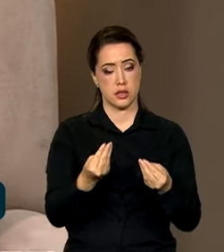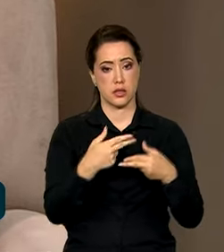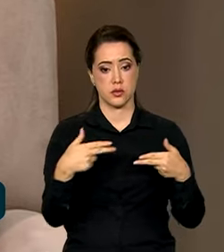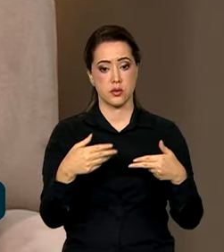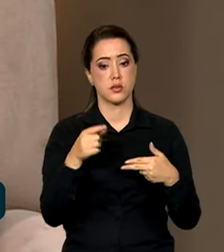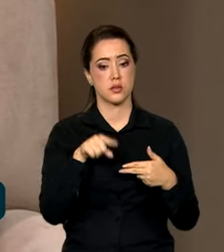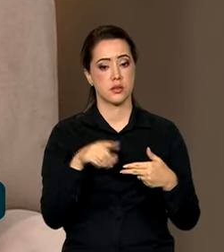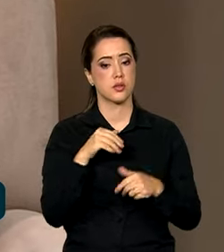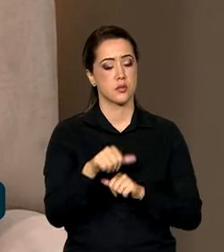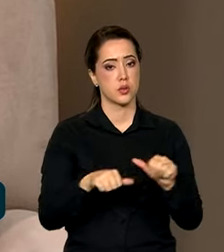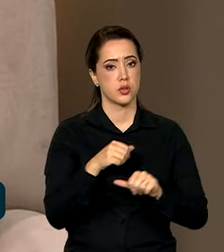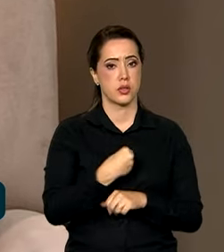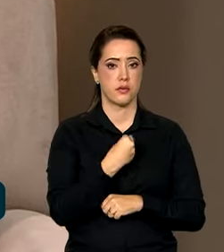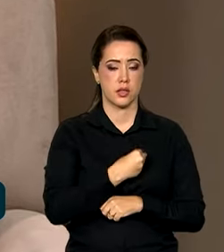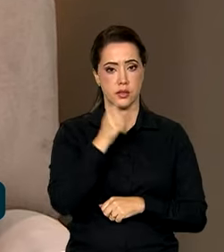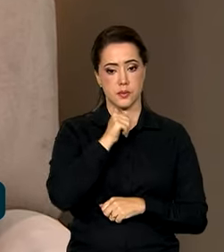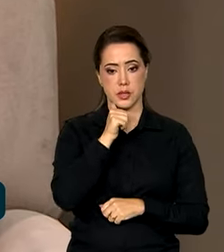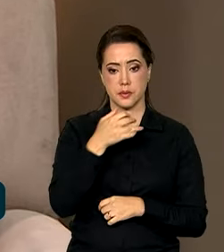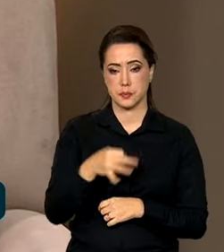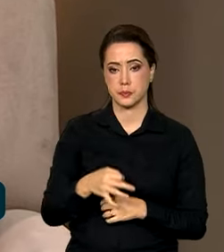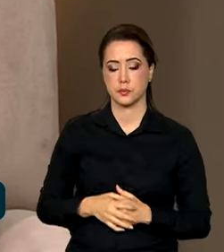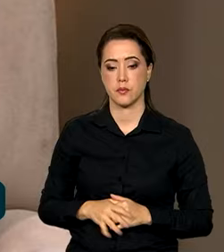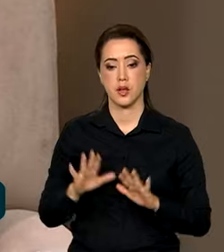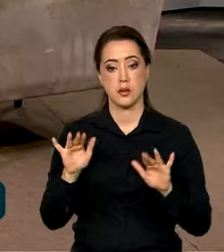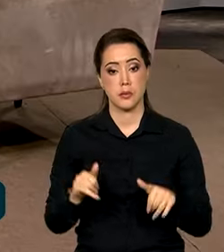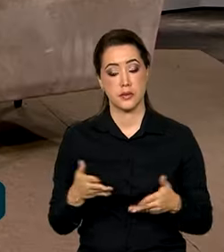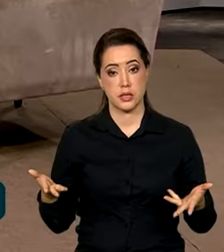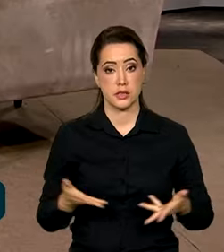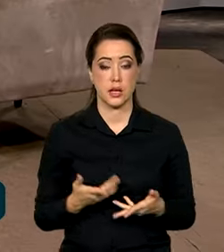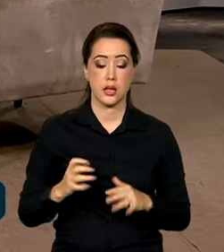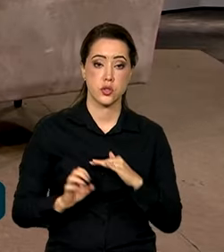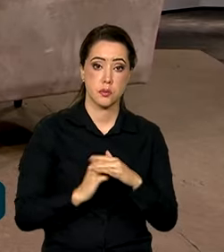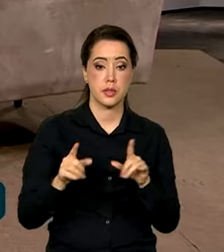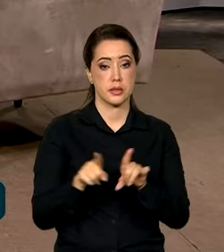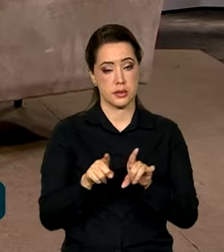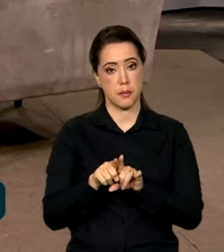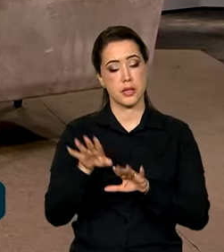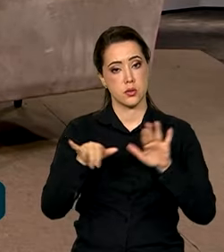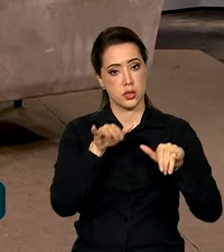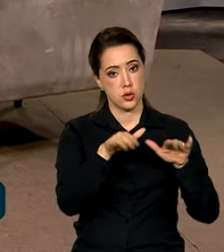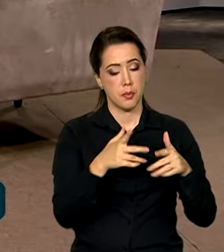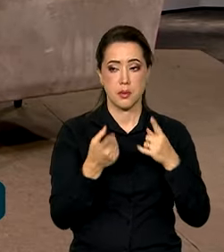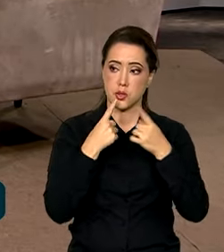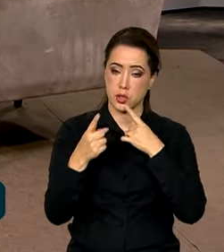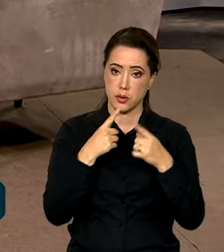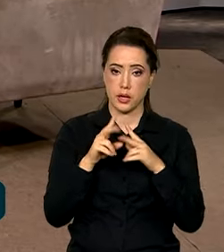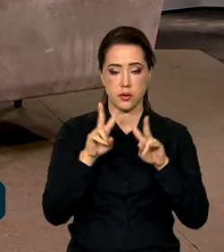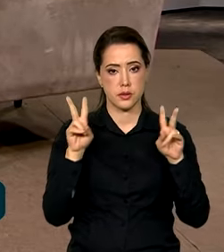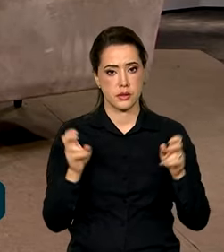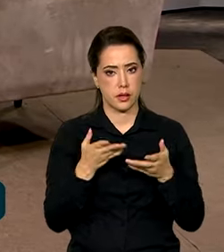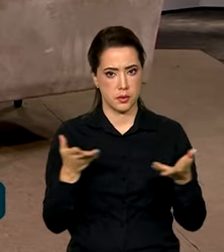que, de fato, mude a vida das mulheres. Muito bem. Para a gente encerrar, secretária, as empresas também estão sendo chamadas para dialogar a